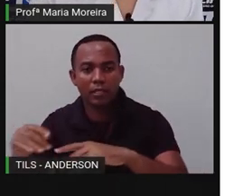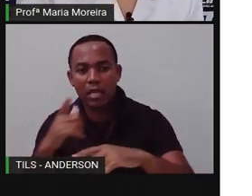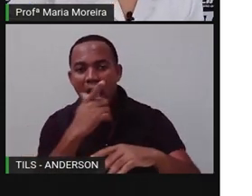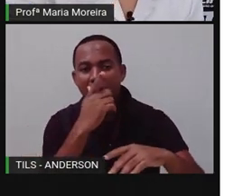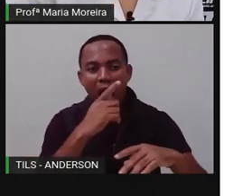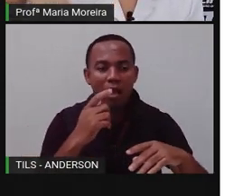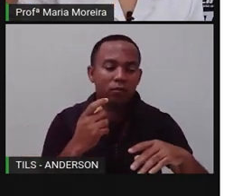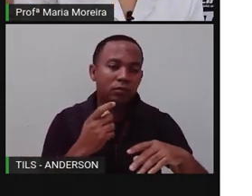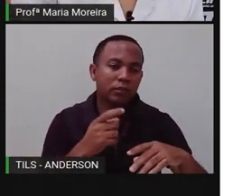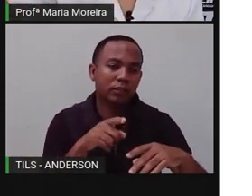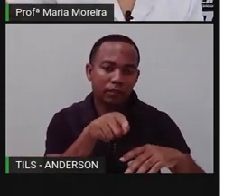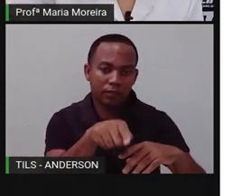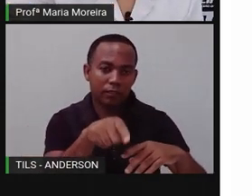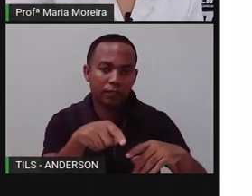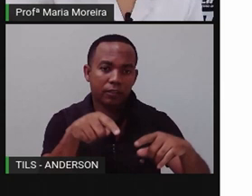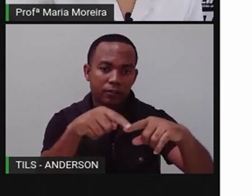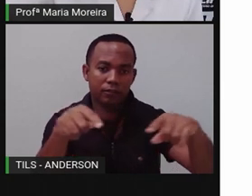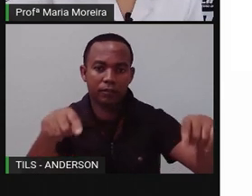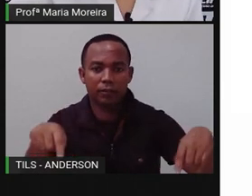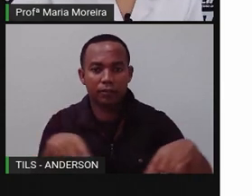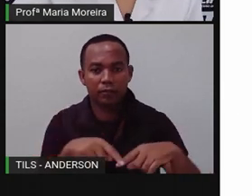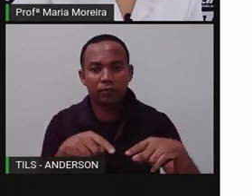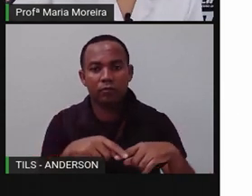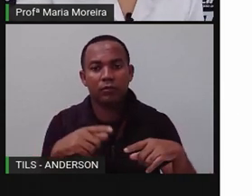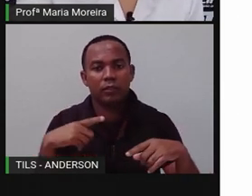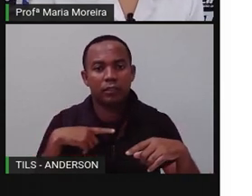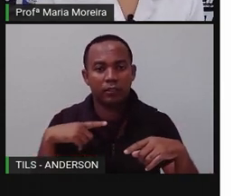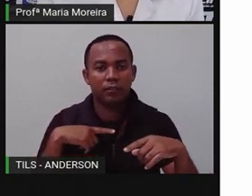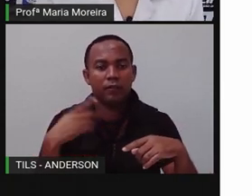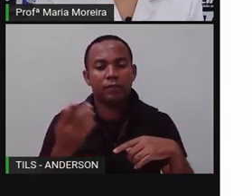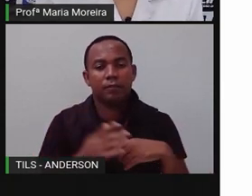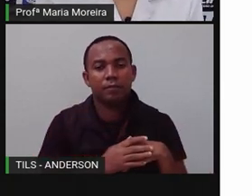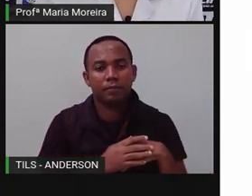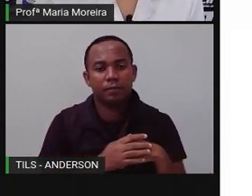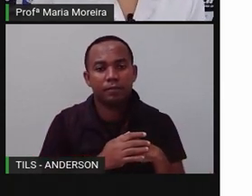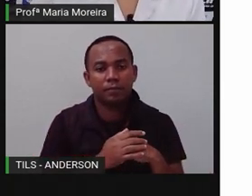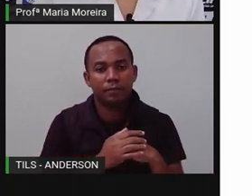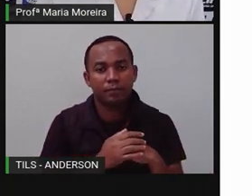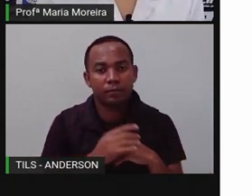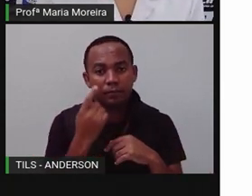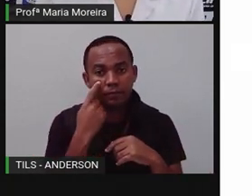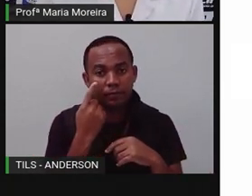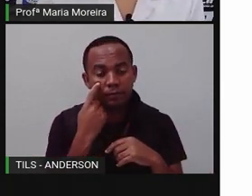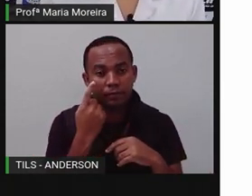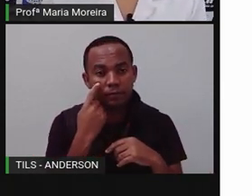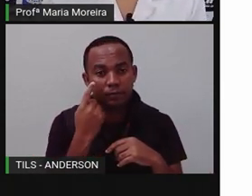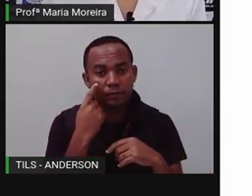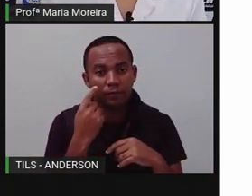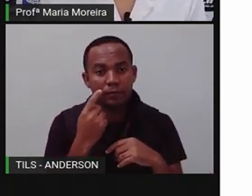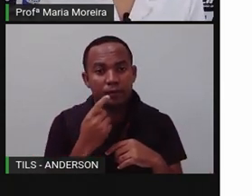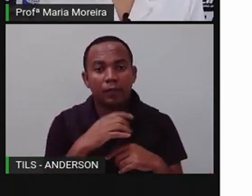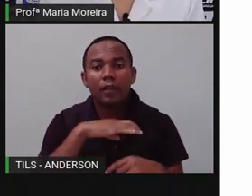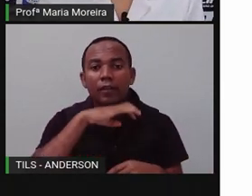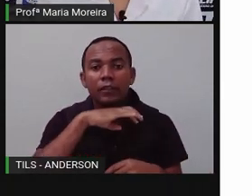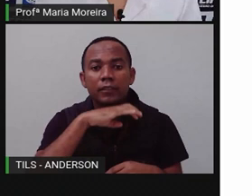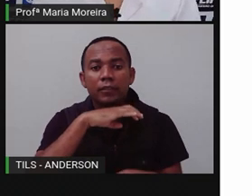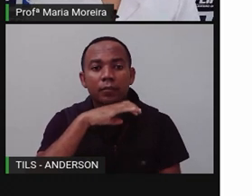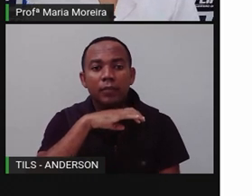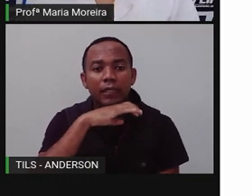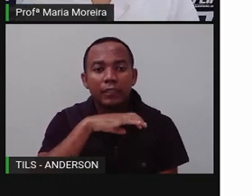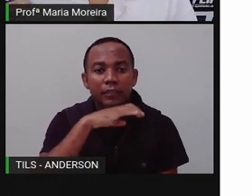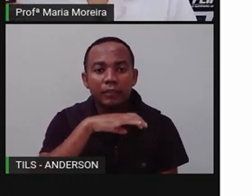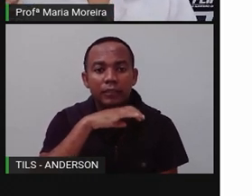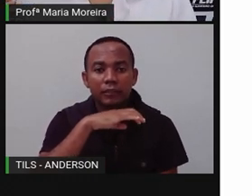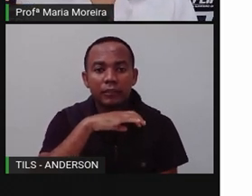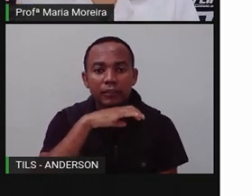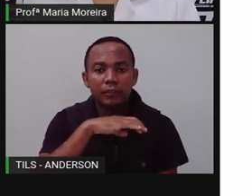Então, ele pode ser um animal invertebrado, terrestre ou aquático. Olha só, os animais invertebrados, eles também